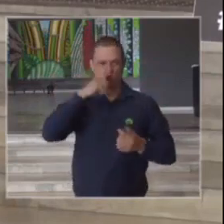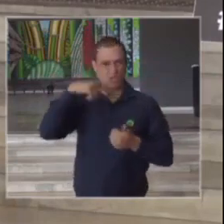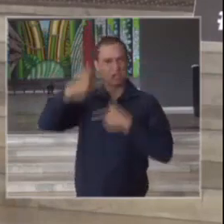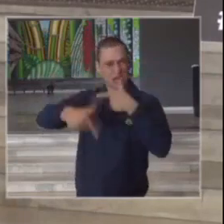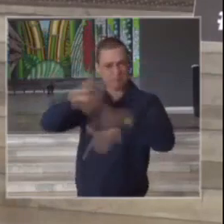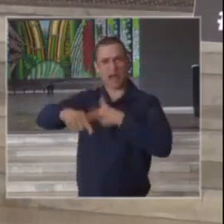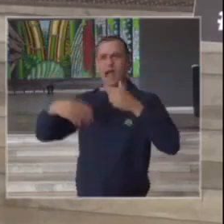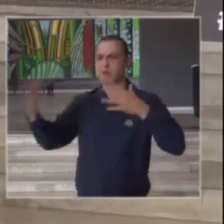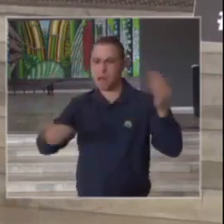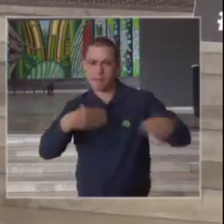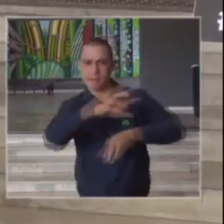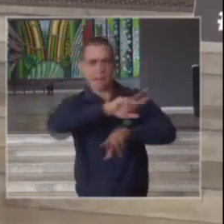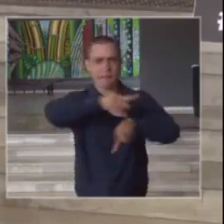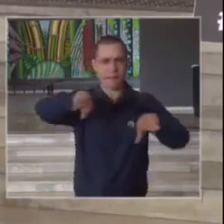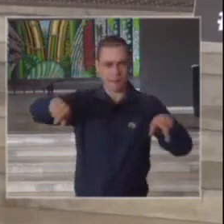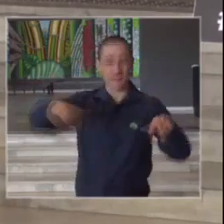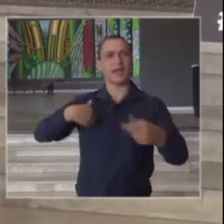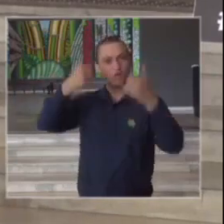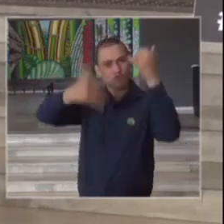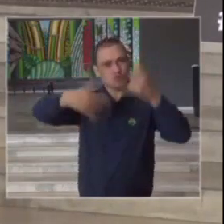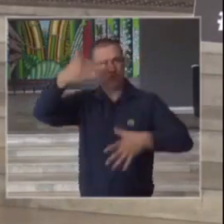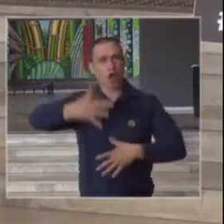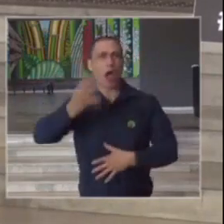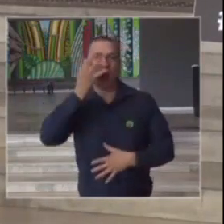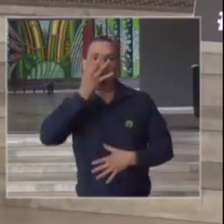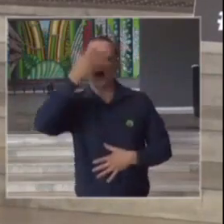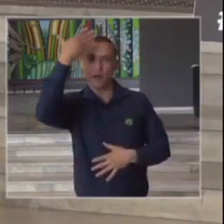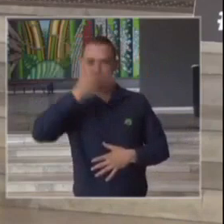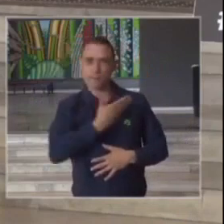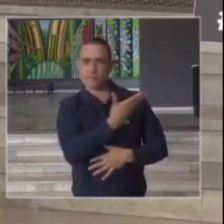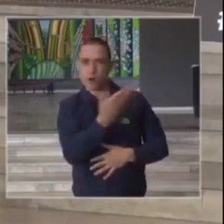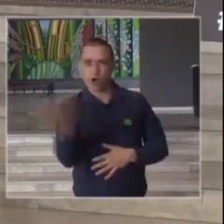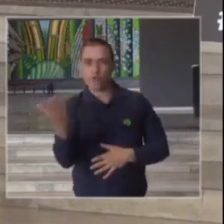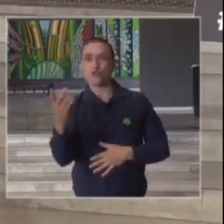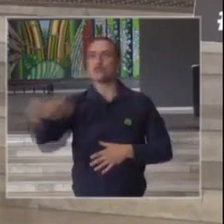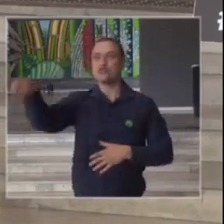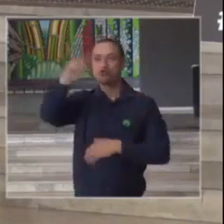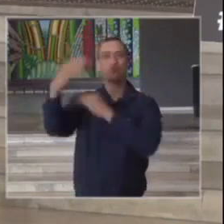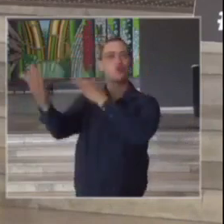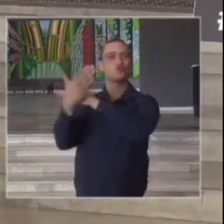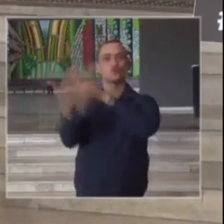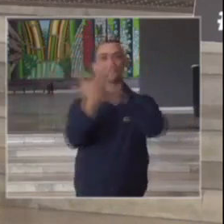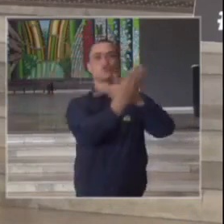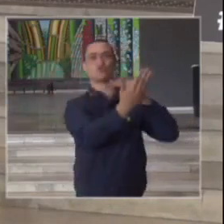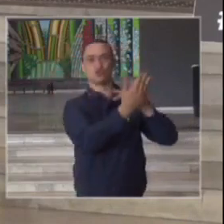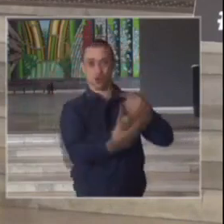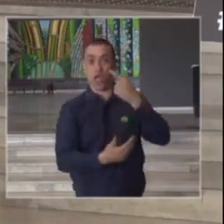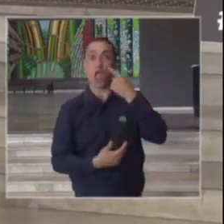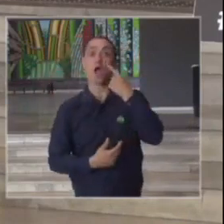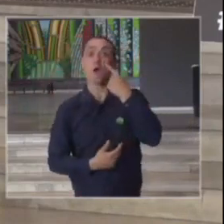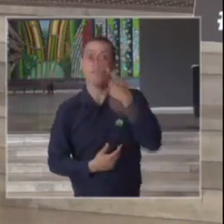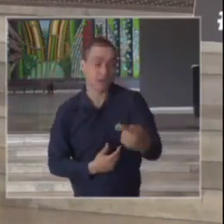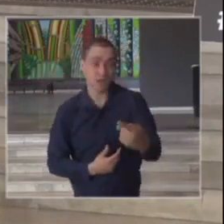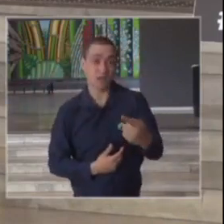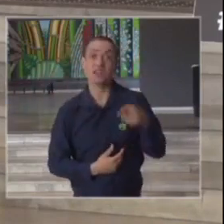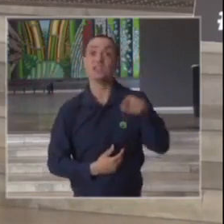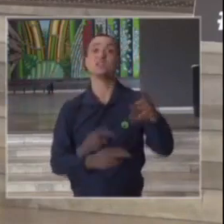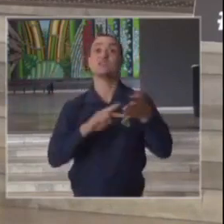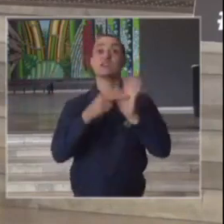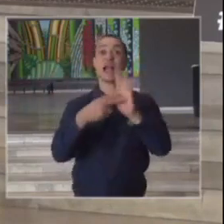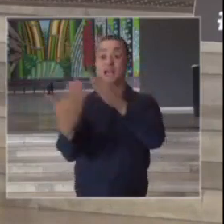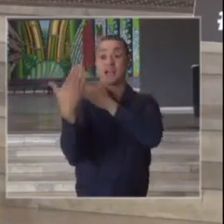que nós fazemos tudo isso que nós estamos testemunhando que essa solidariedade é também uma